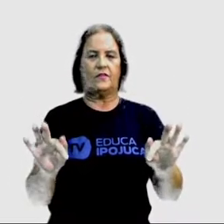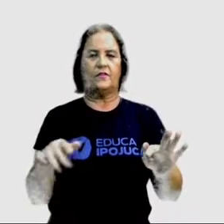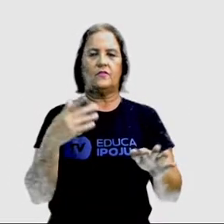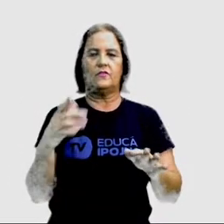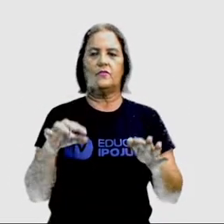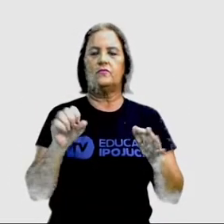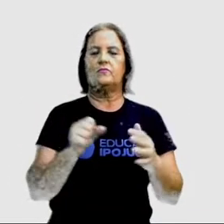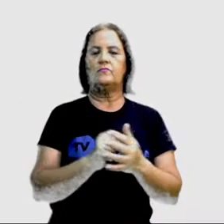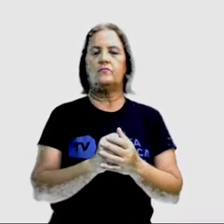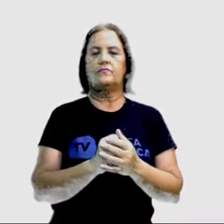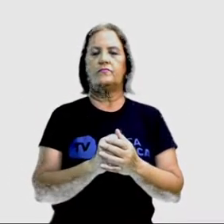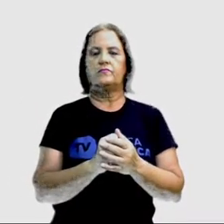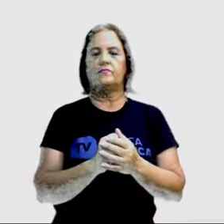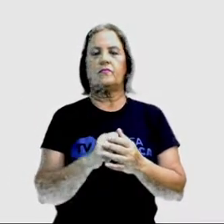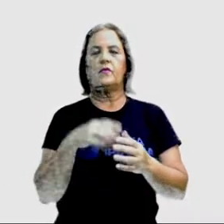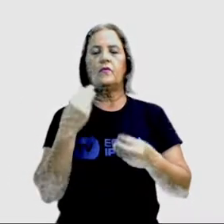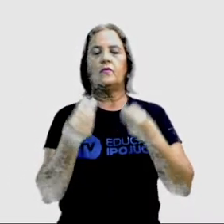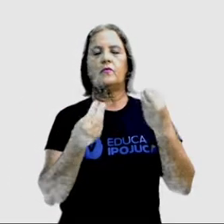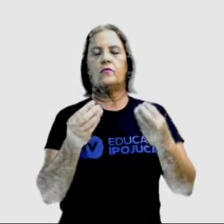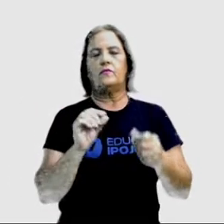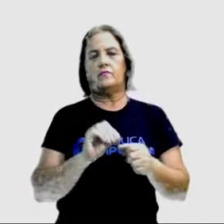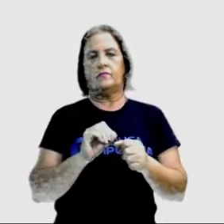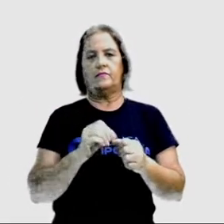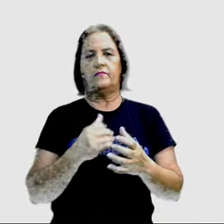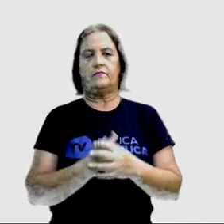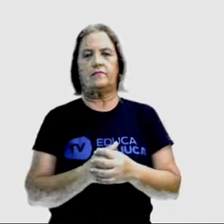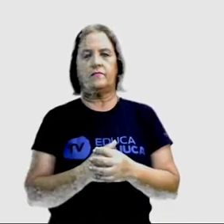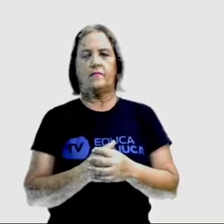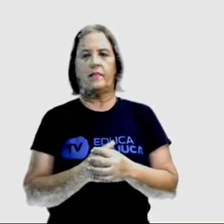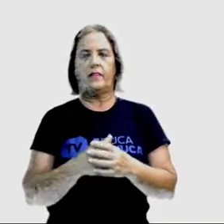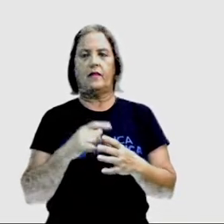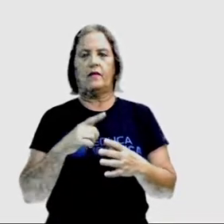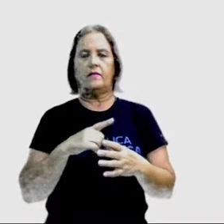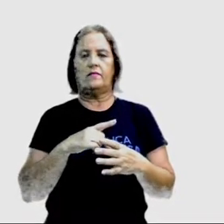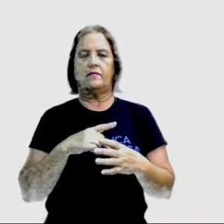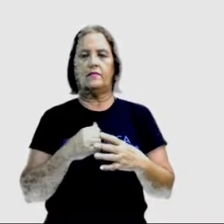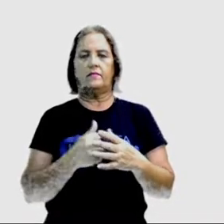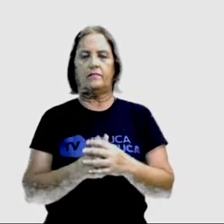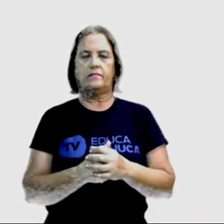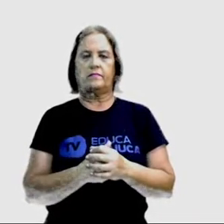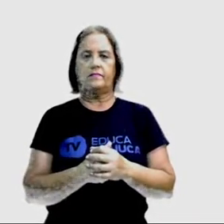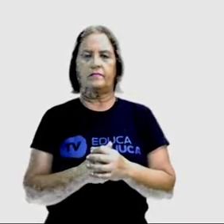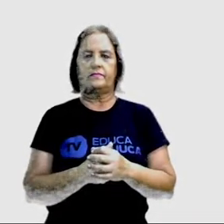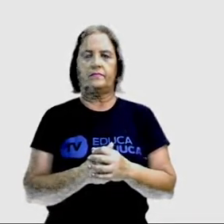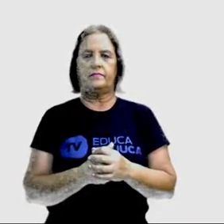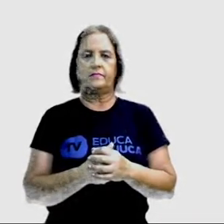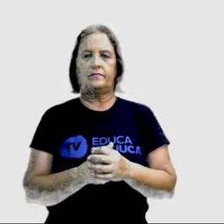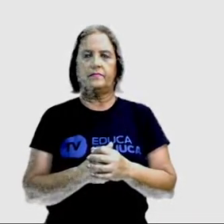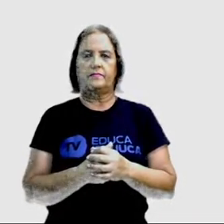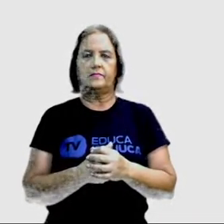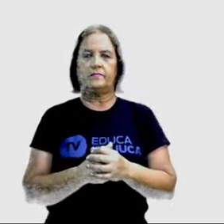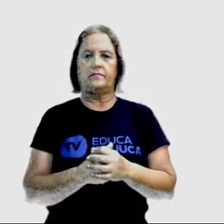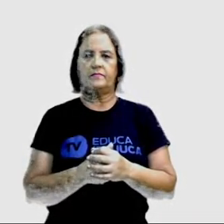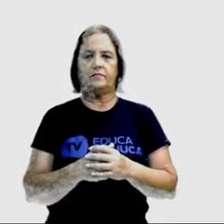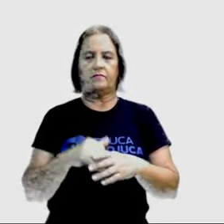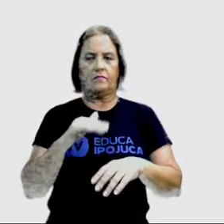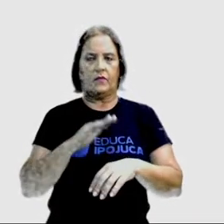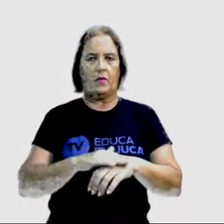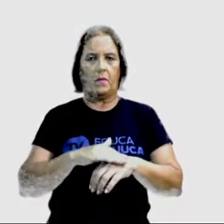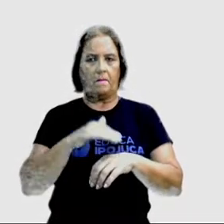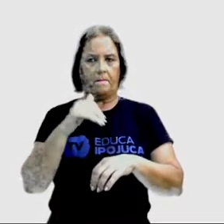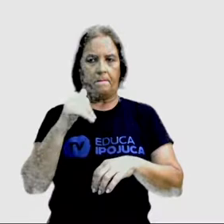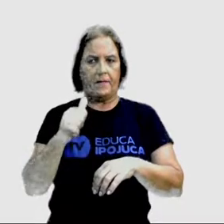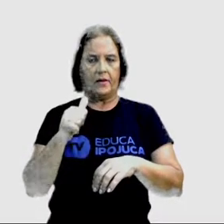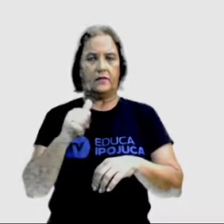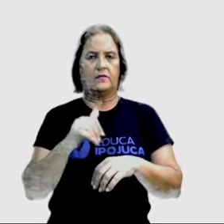superlativo em inglês. Então, como é que fica? Nós temos aqui o the most, a expressão the most, que é o mais, e